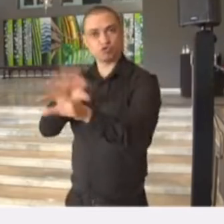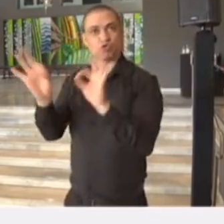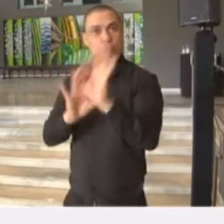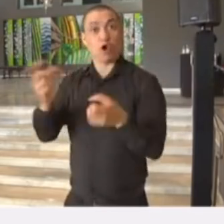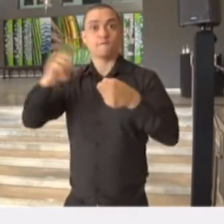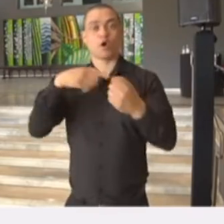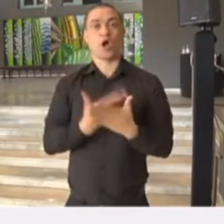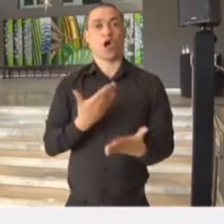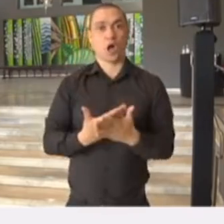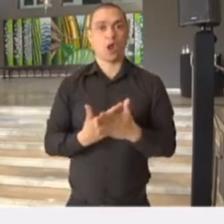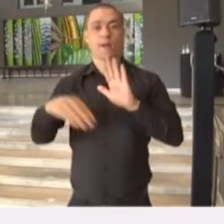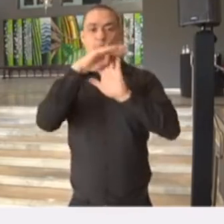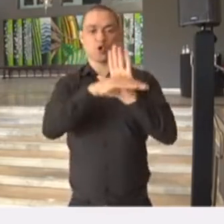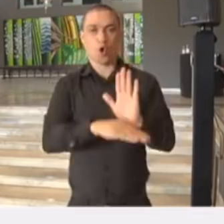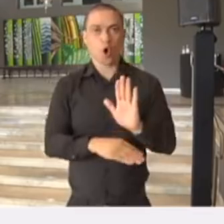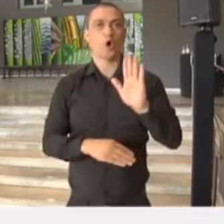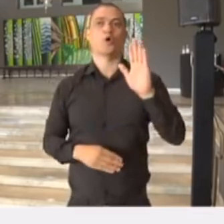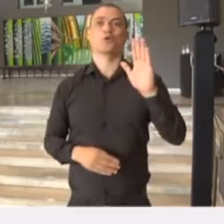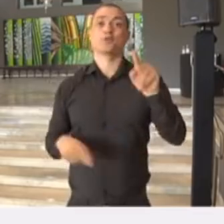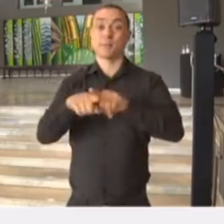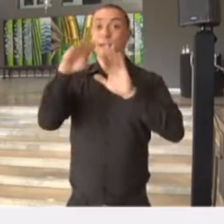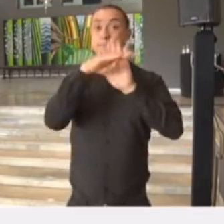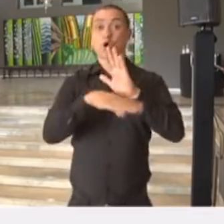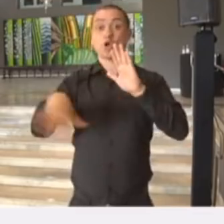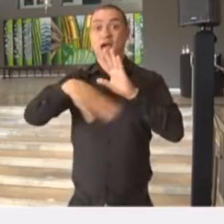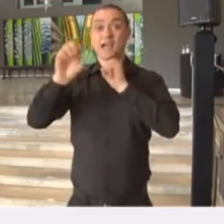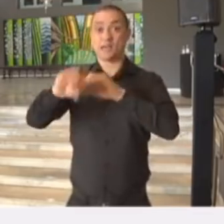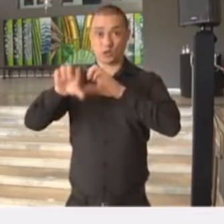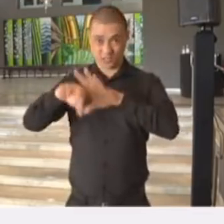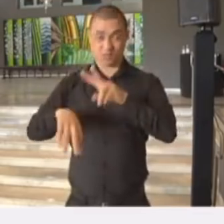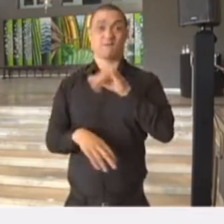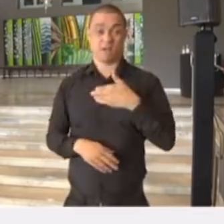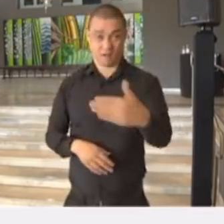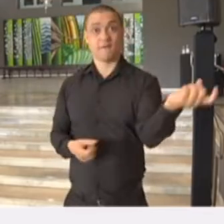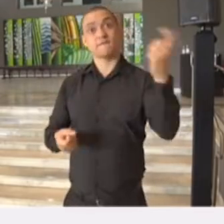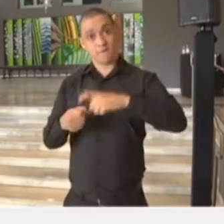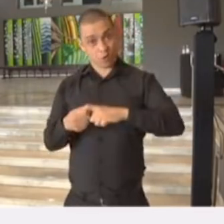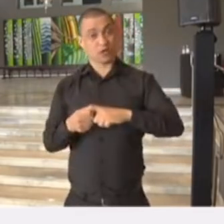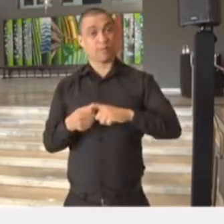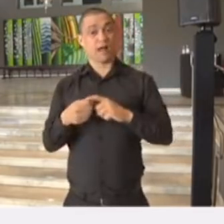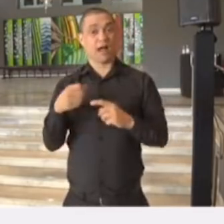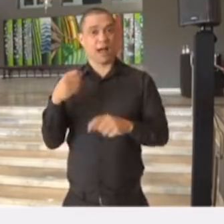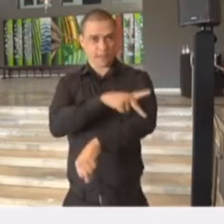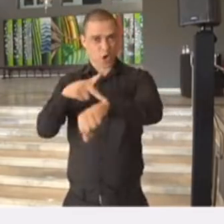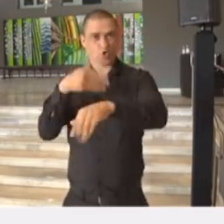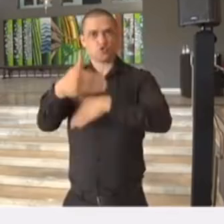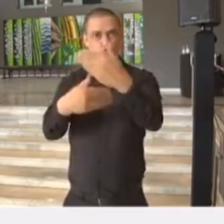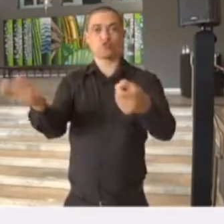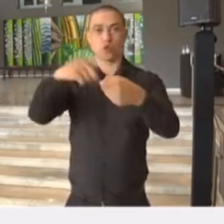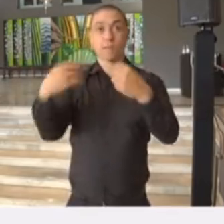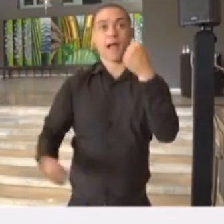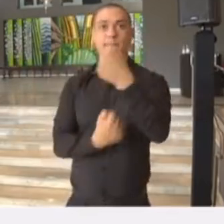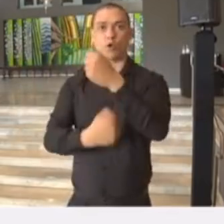esse retorno dentro dos protocolos, dentro dos protocolos educacionais, para o retorno pedagógico e o apoio